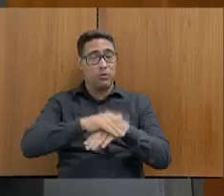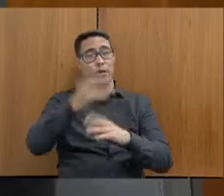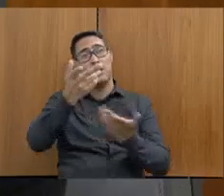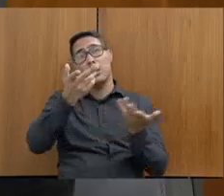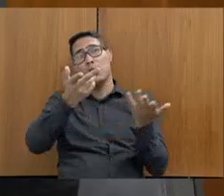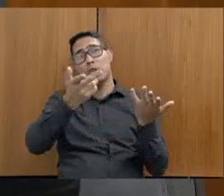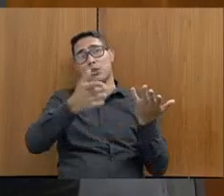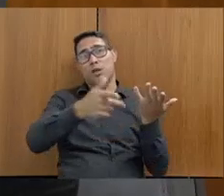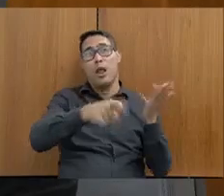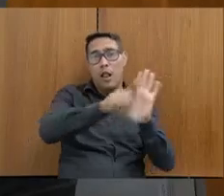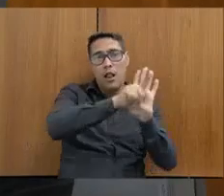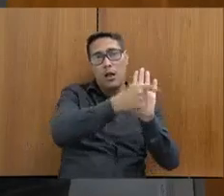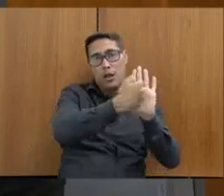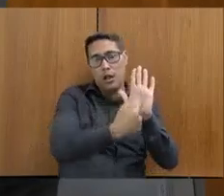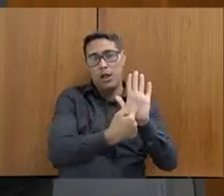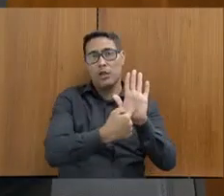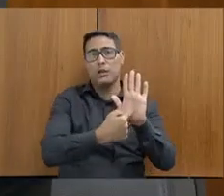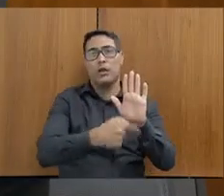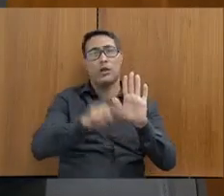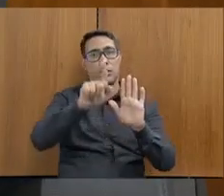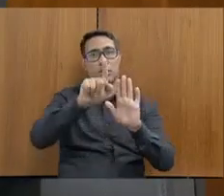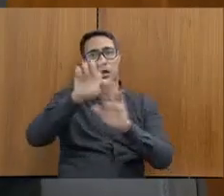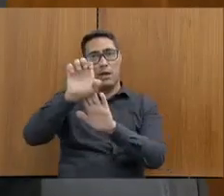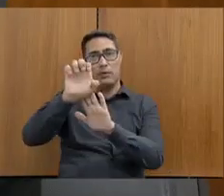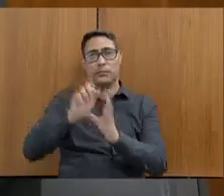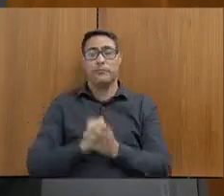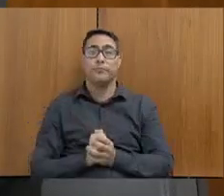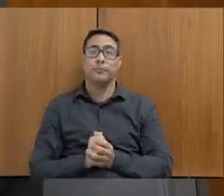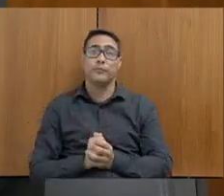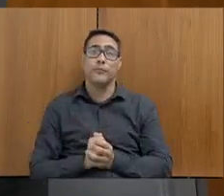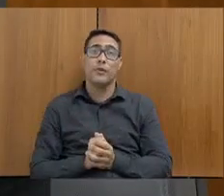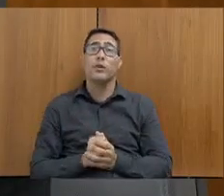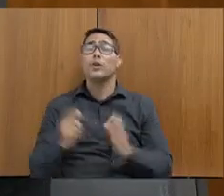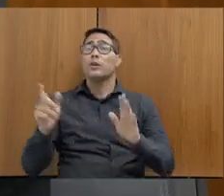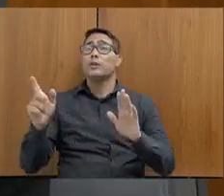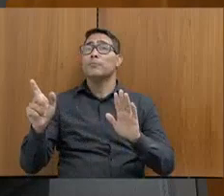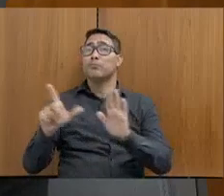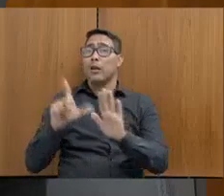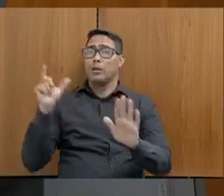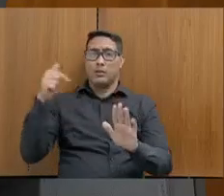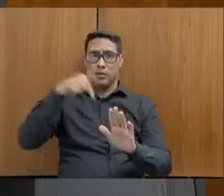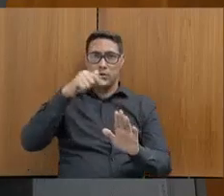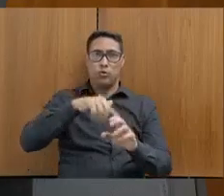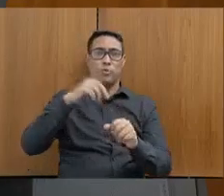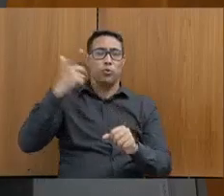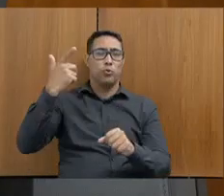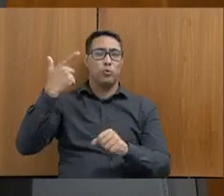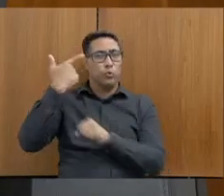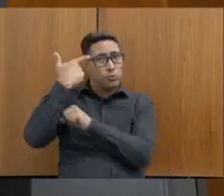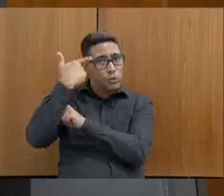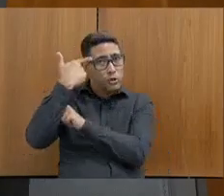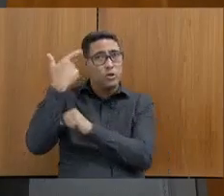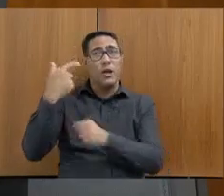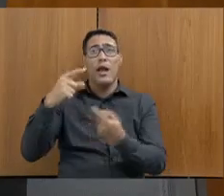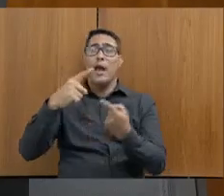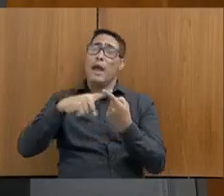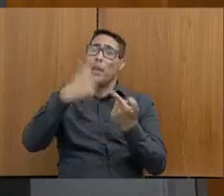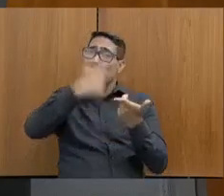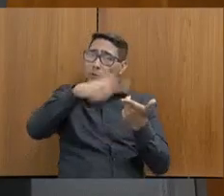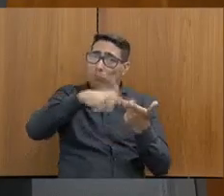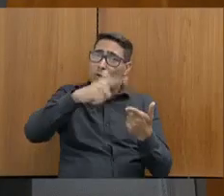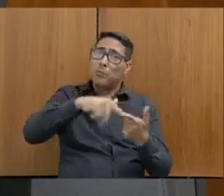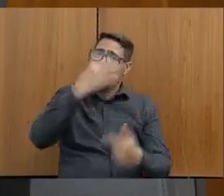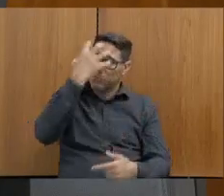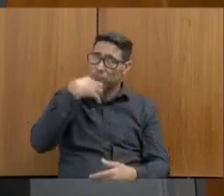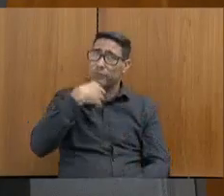da AGE. Com relação ao índice de suicídio, a gente já discutiu isso aqui anteriormente, deputado, realmente é um problema sério, é problema que está acometendo